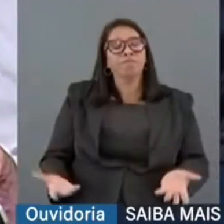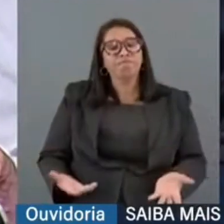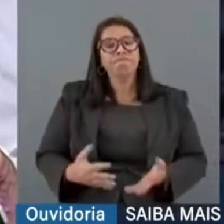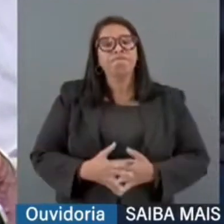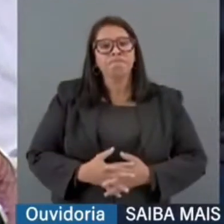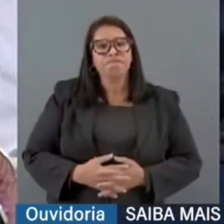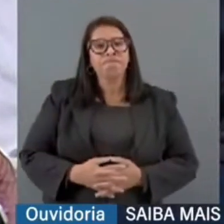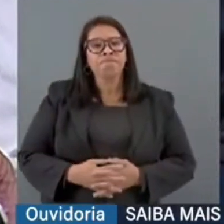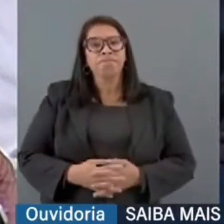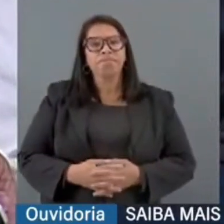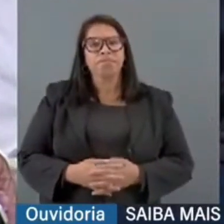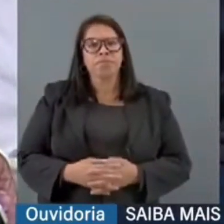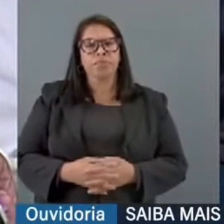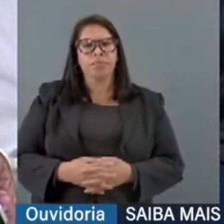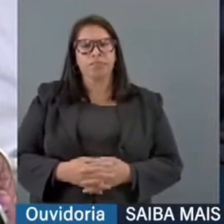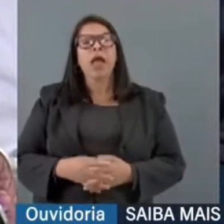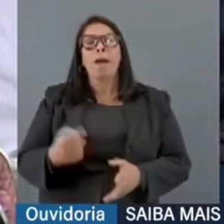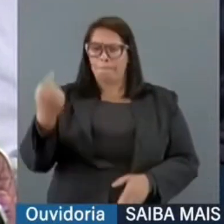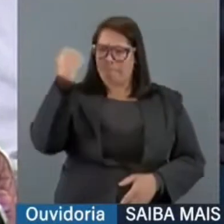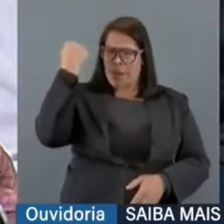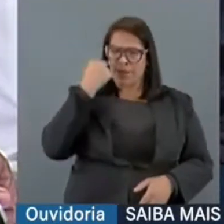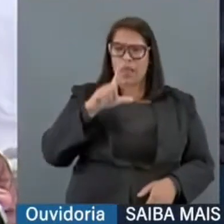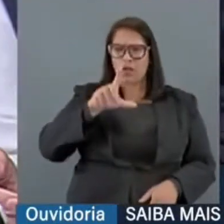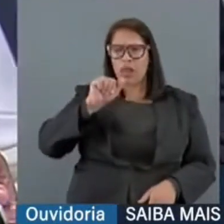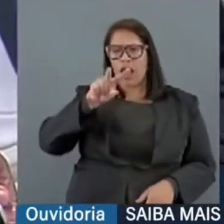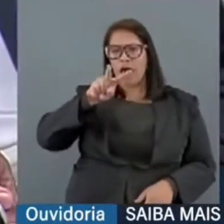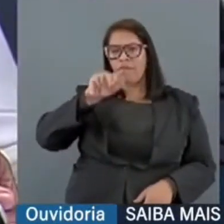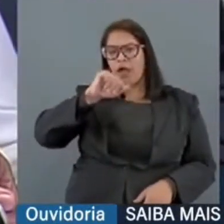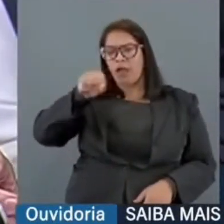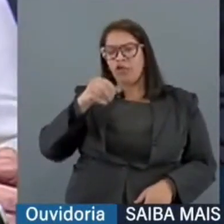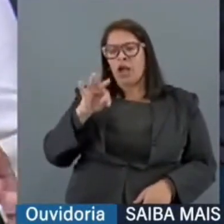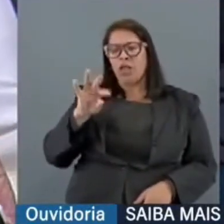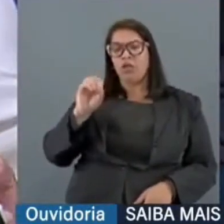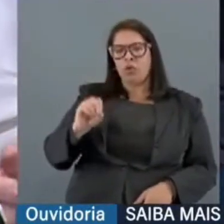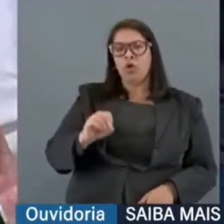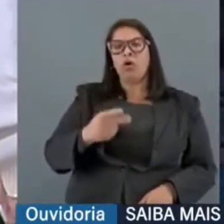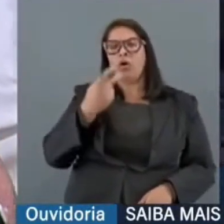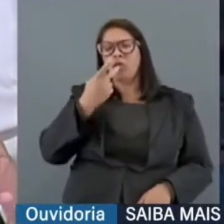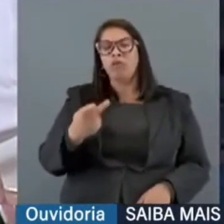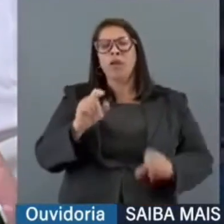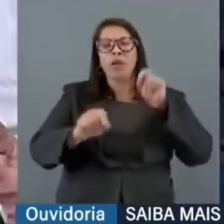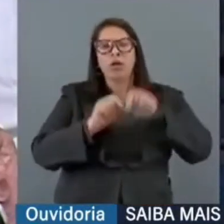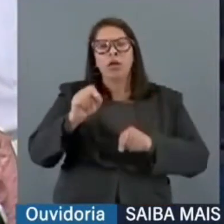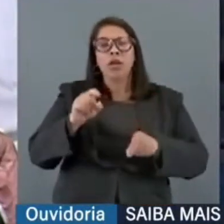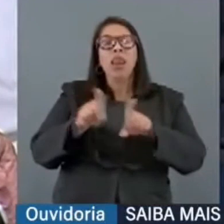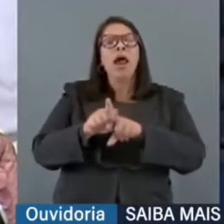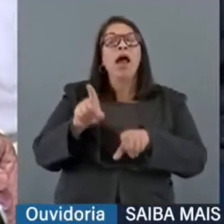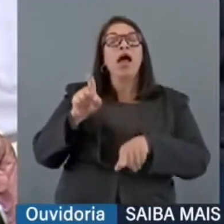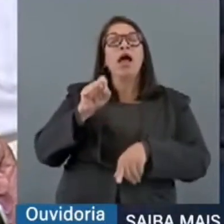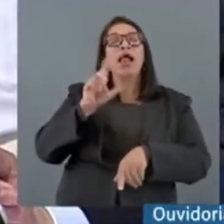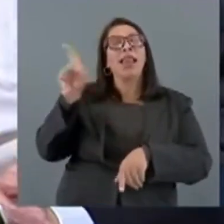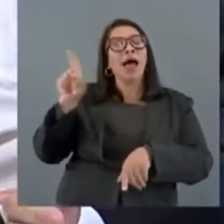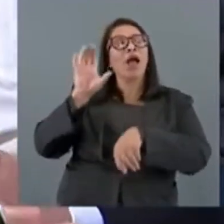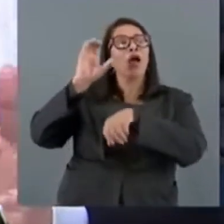Vossa Excelência, na Operação Lava Jato, Vossa Excelência defendeu, por exemplo, a incompetência da vara lá de Curitiba